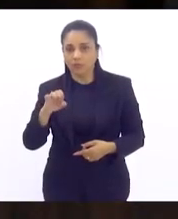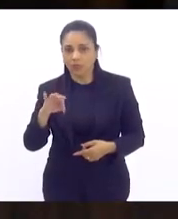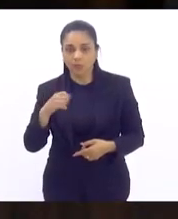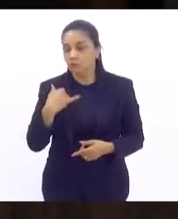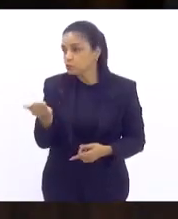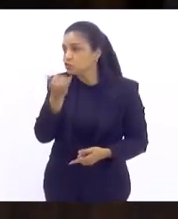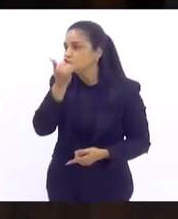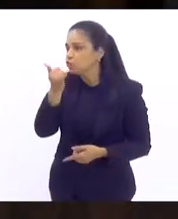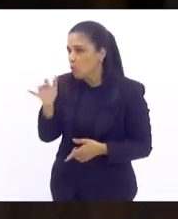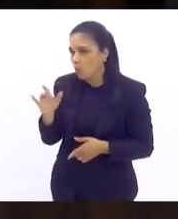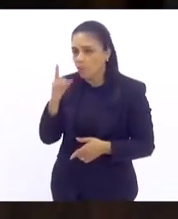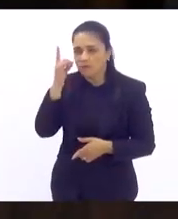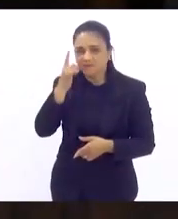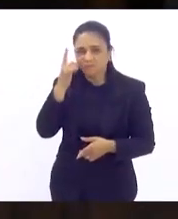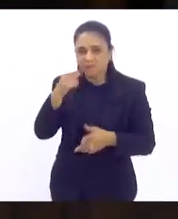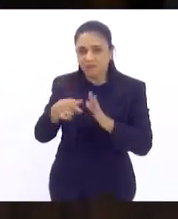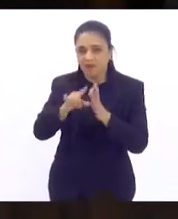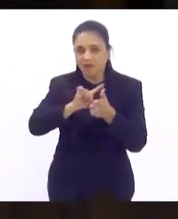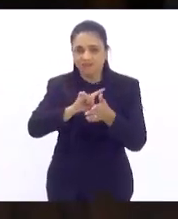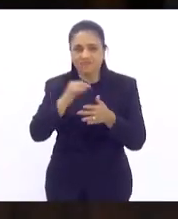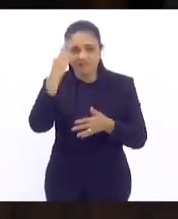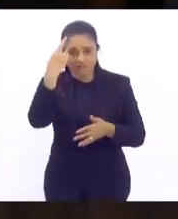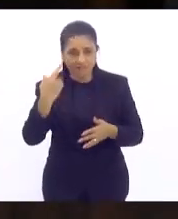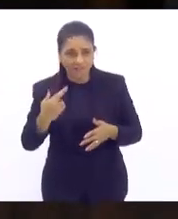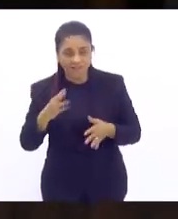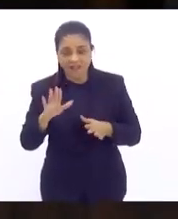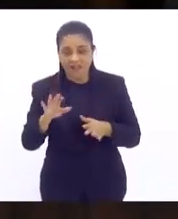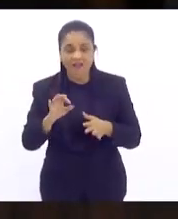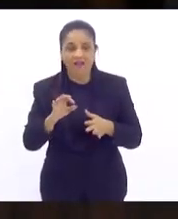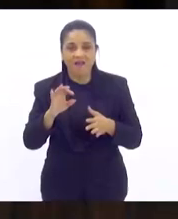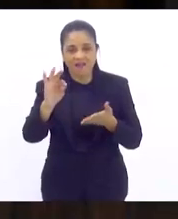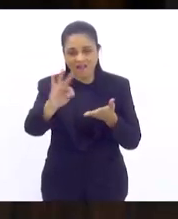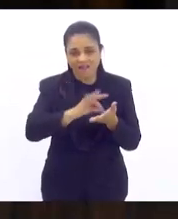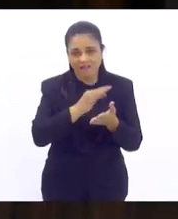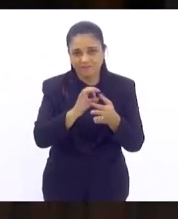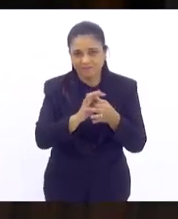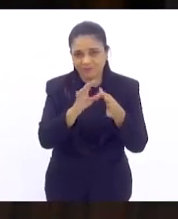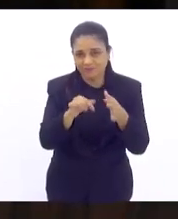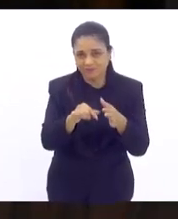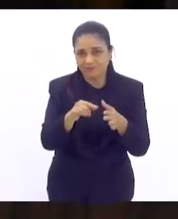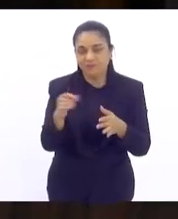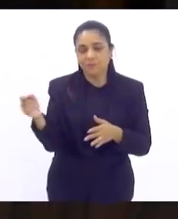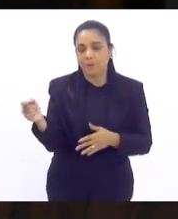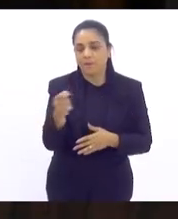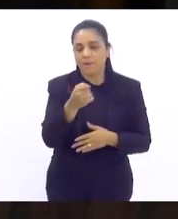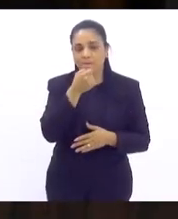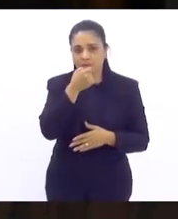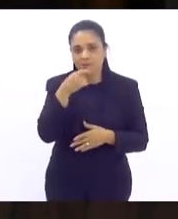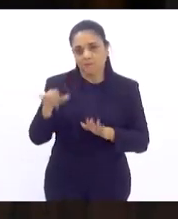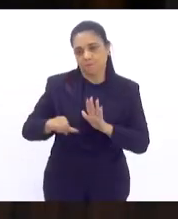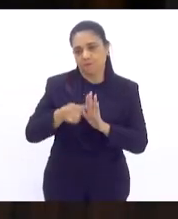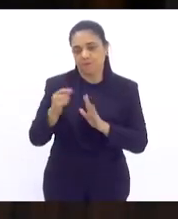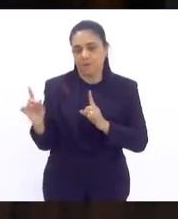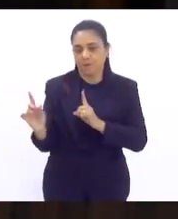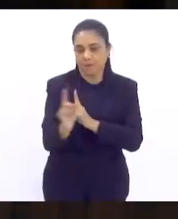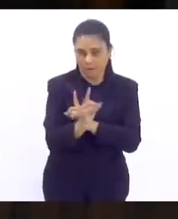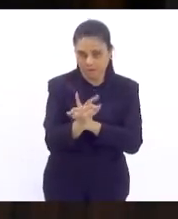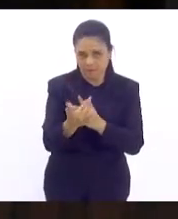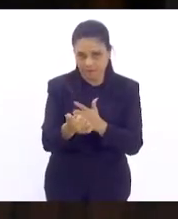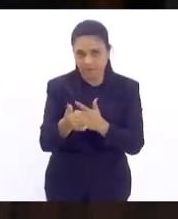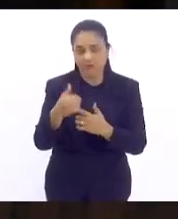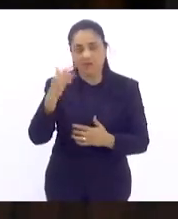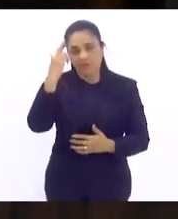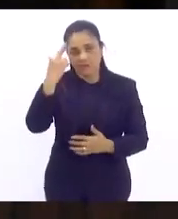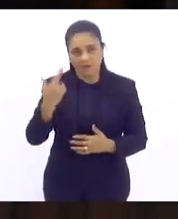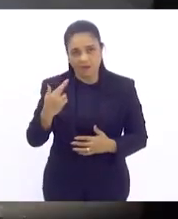antes de você ter a deputada Renata, mas ela está autorizando Vossa Excelência a falar primeiro. Deputada Renata